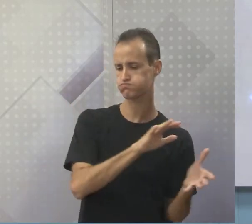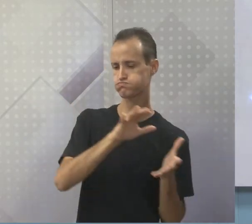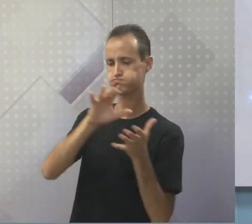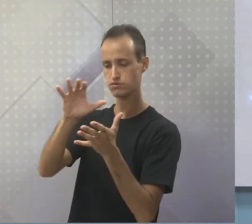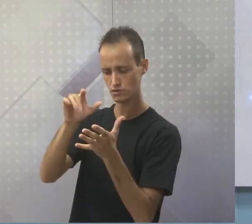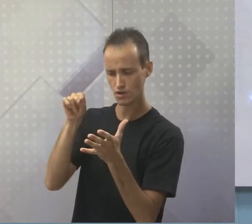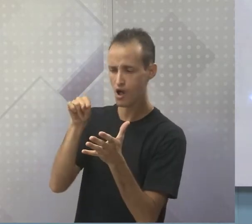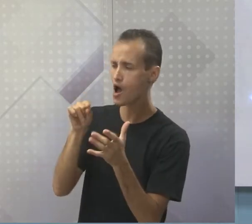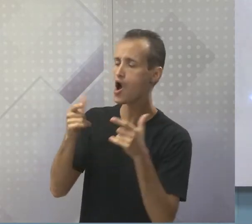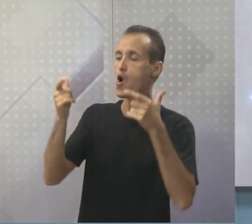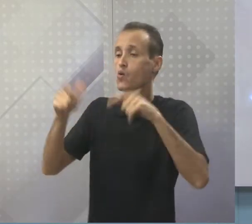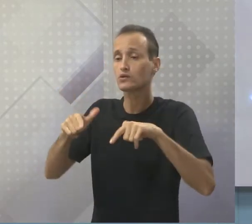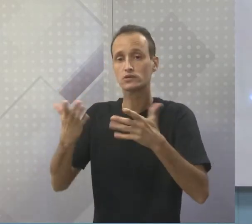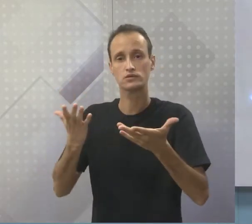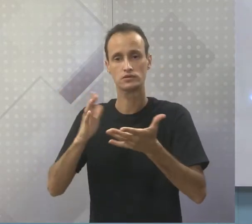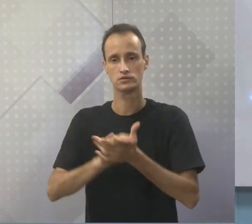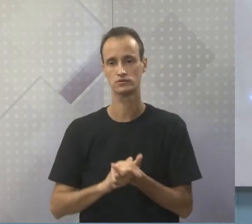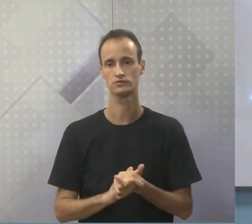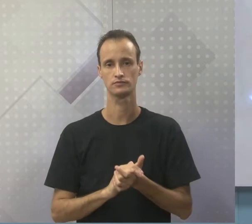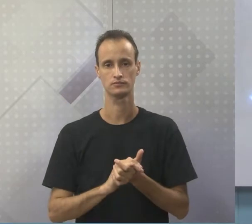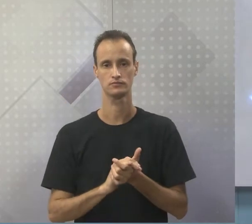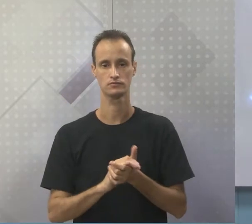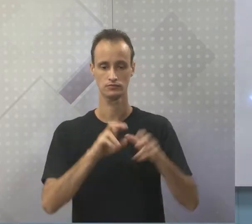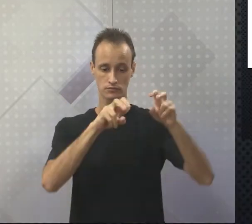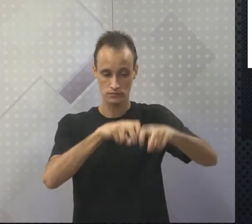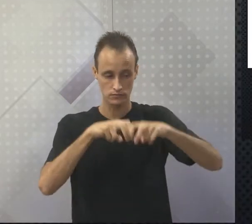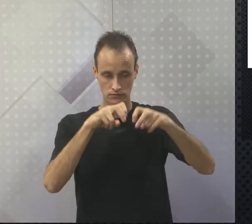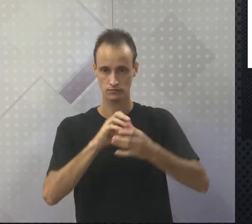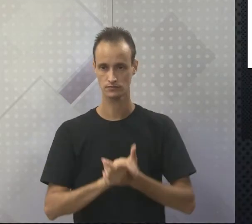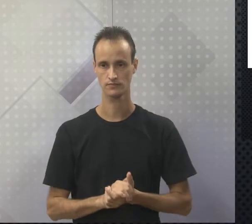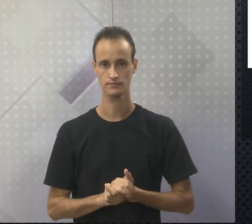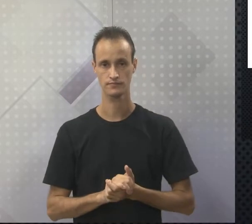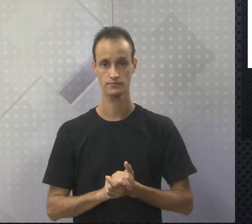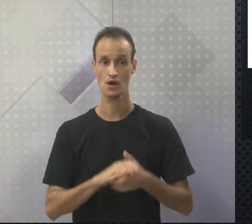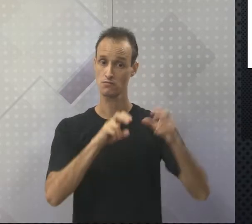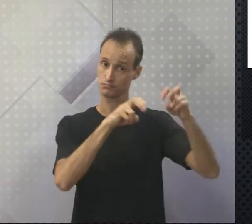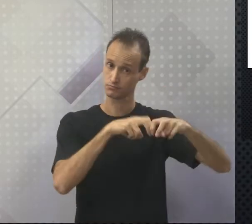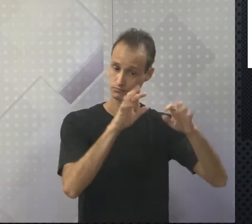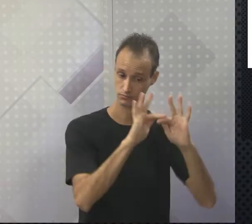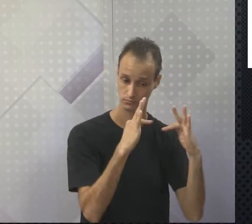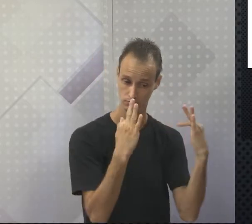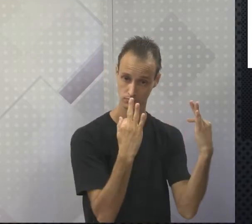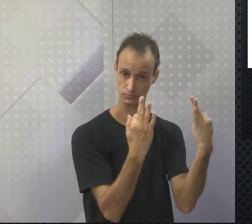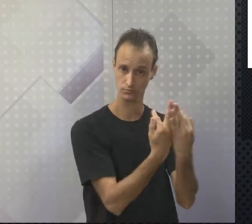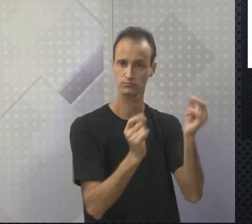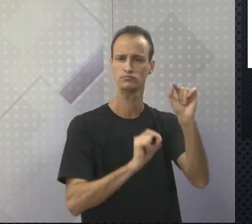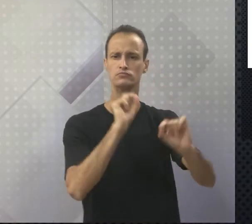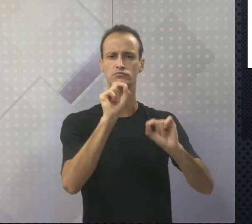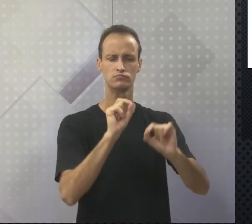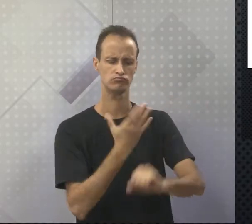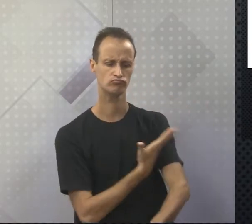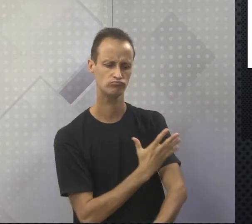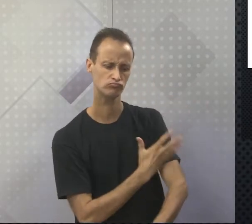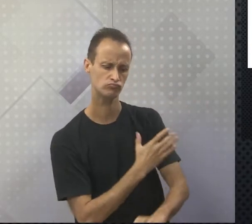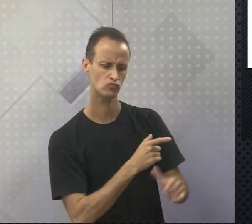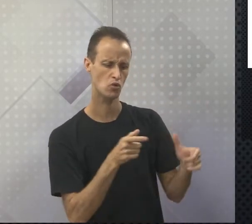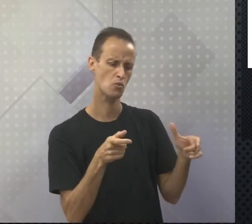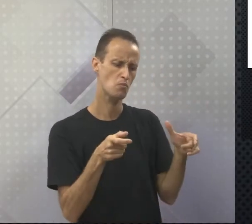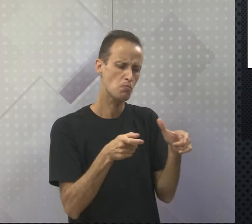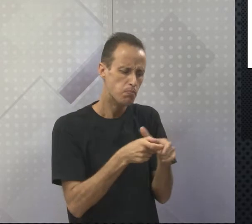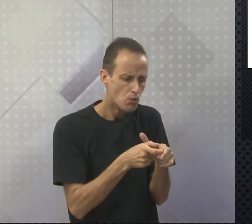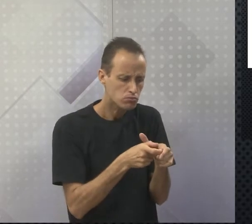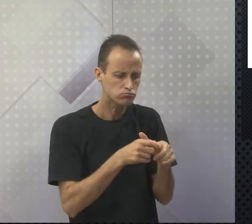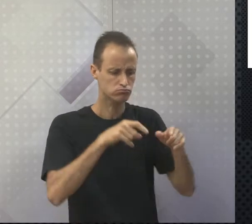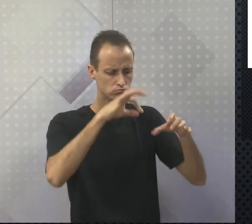E aí é o que vai separar cada uma agricultura. Já na agricultura familiar, é praticado em pequena escala de